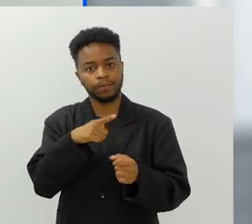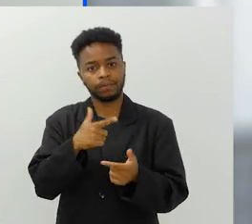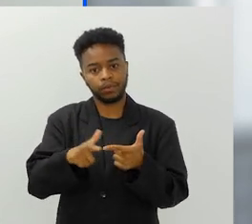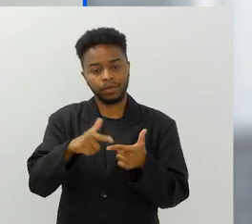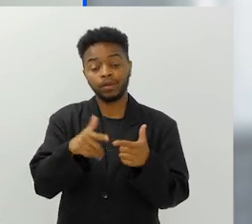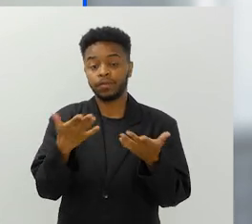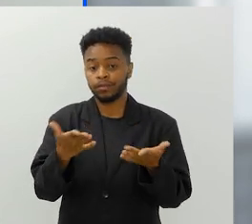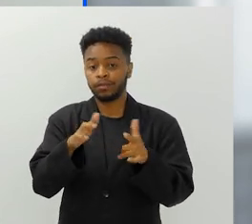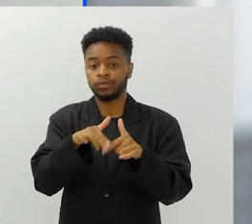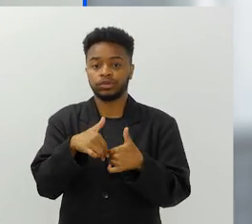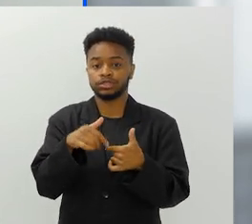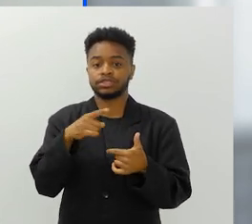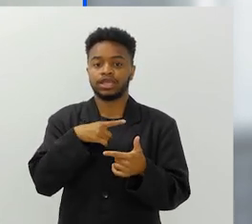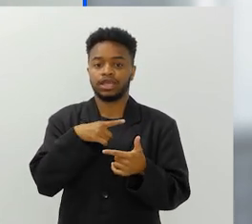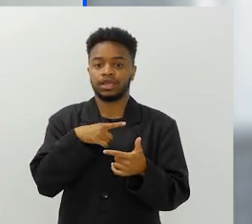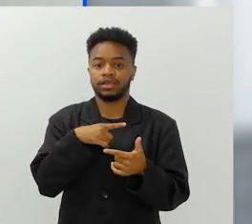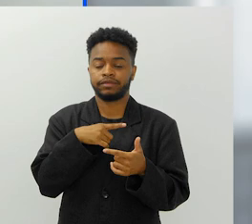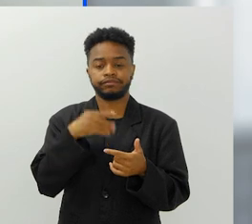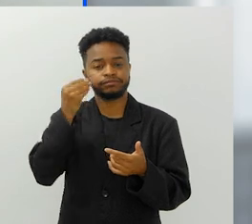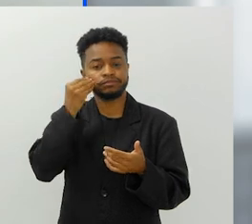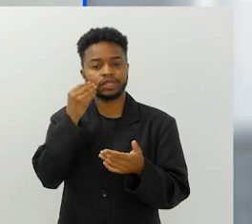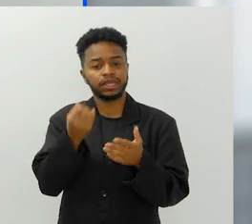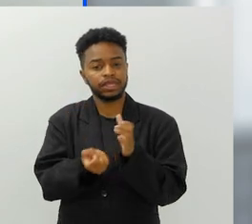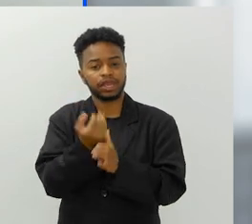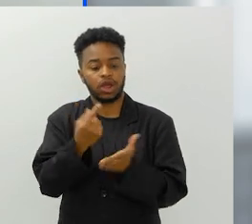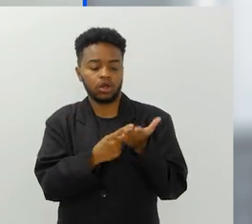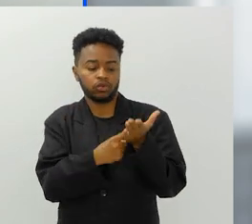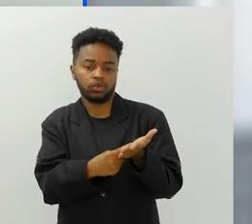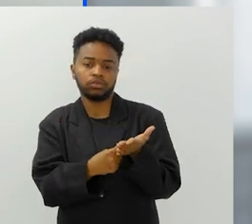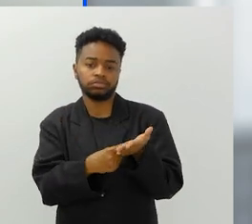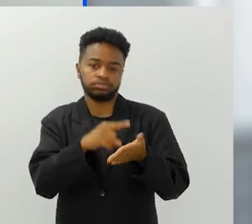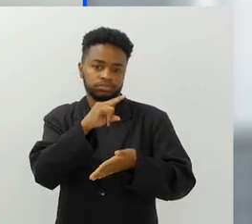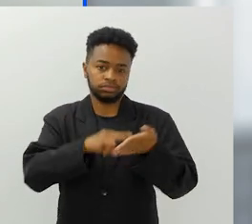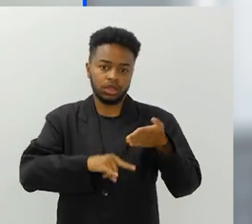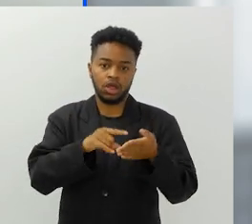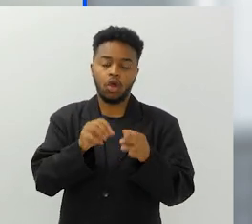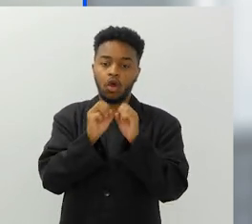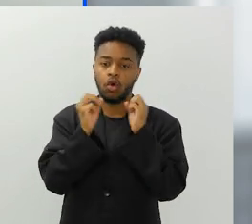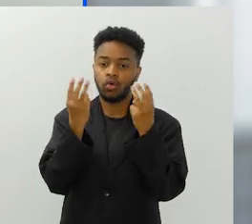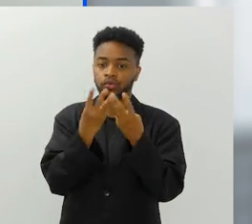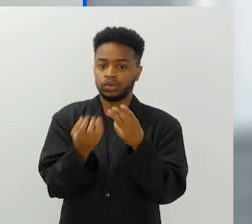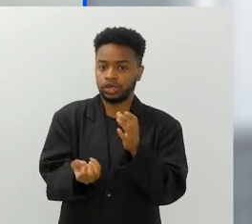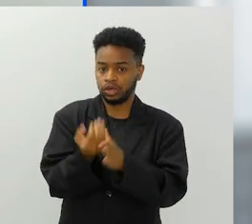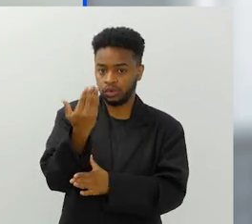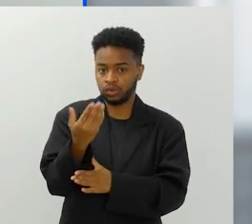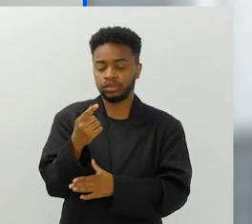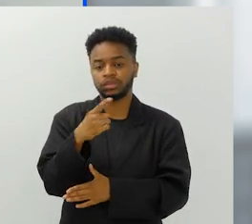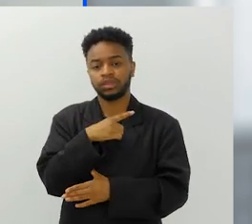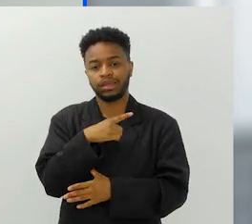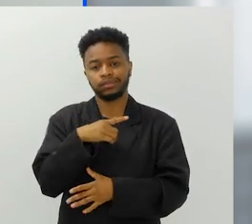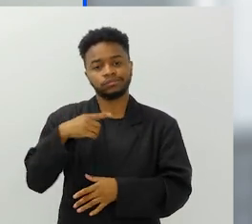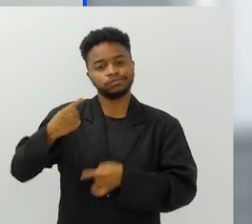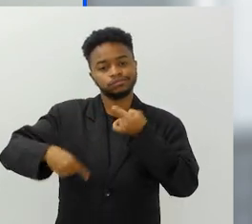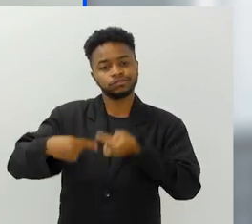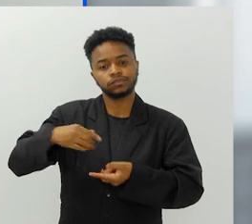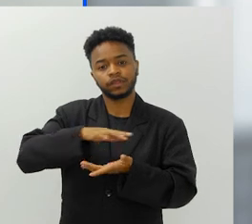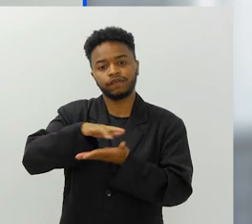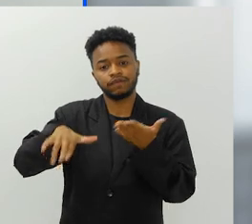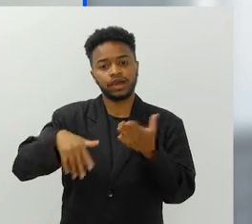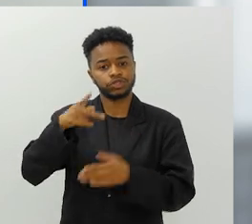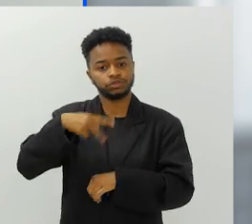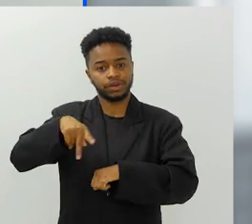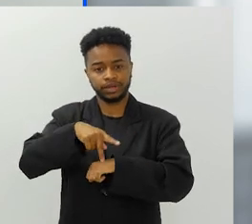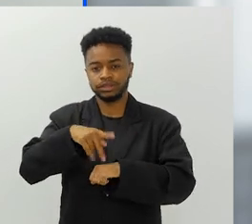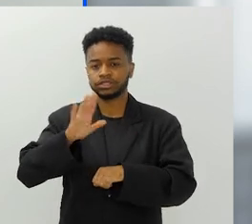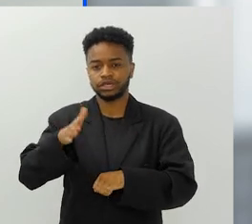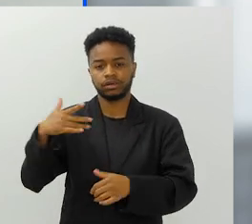que existe esse movimento da criação do tratado do plástico, que é um movimento que foi levantado pela ONU, está sendo falado entre países, entre diversos